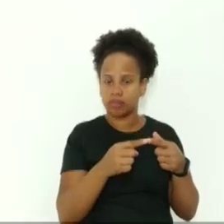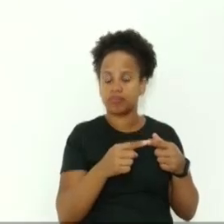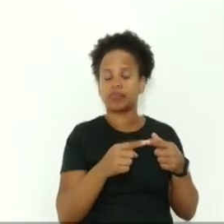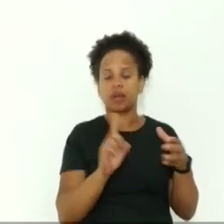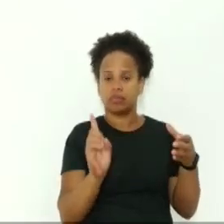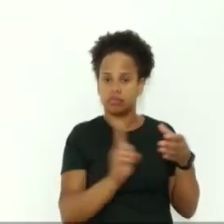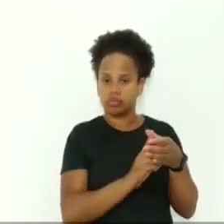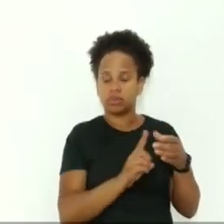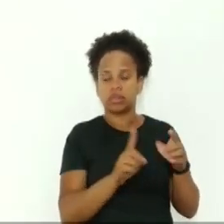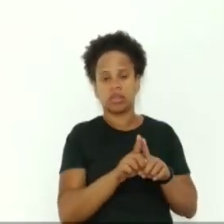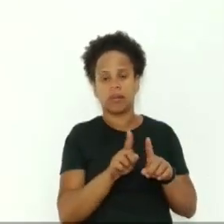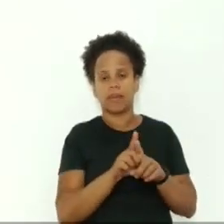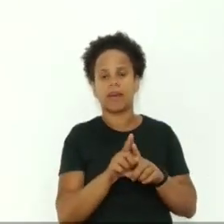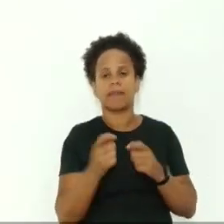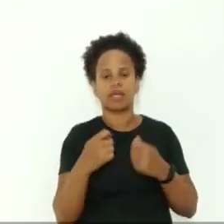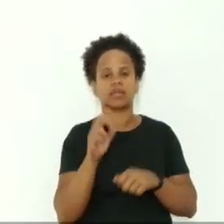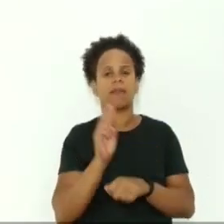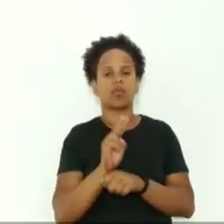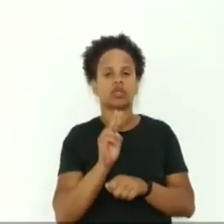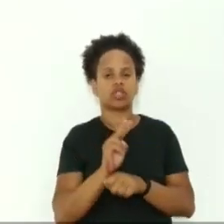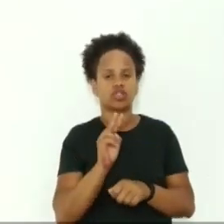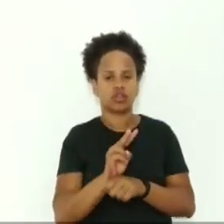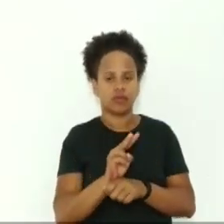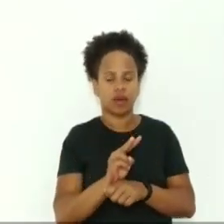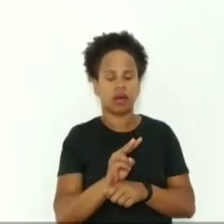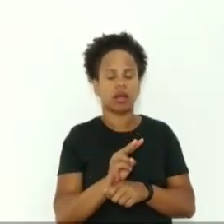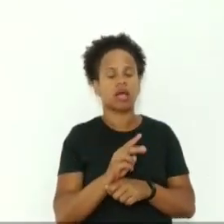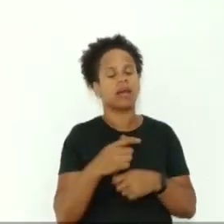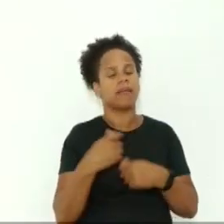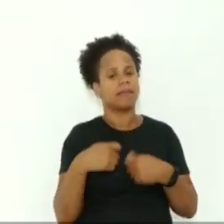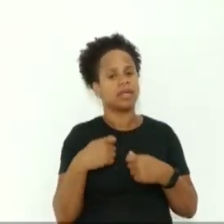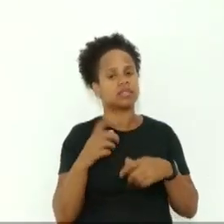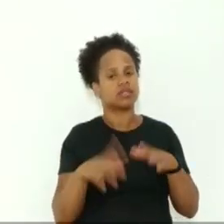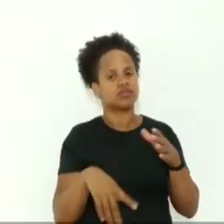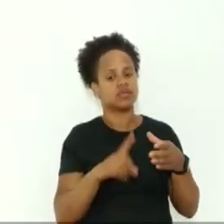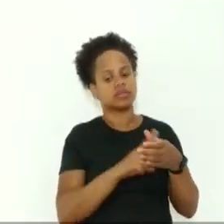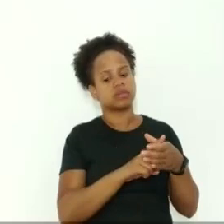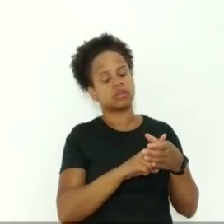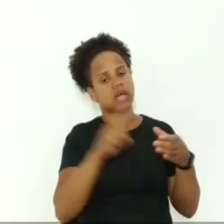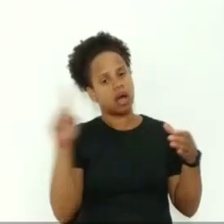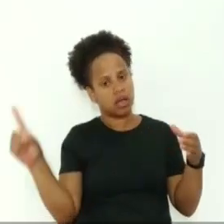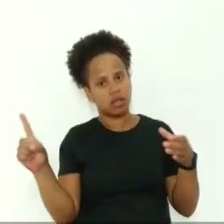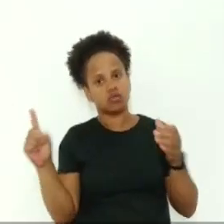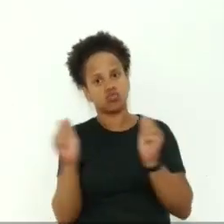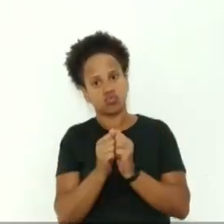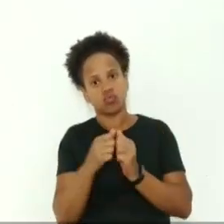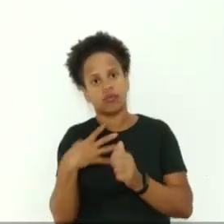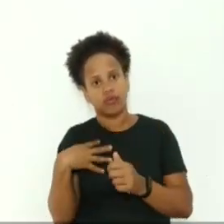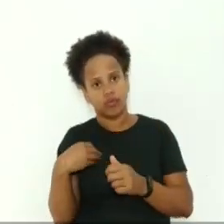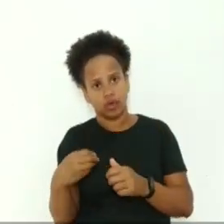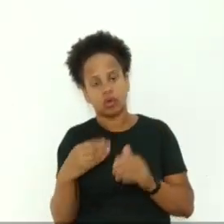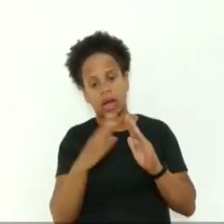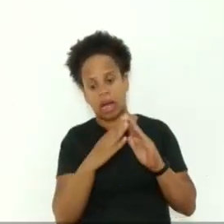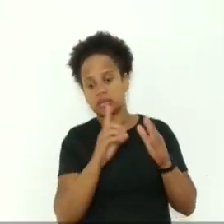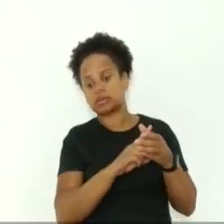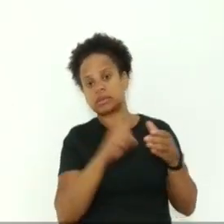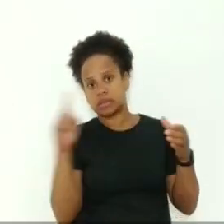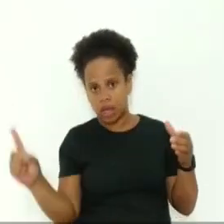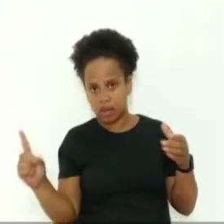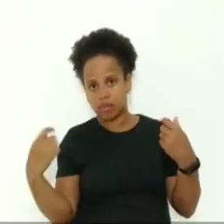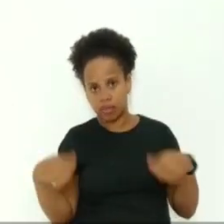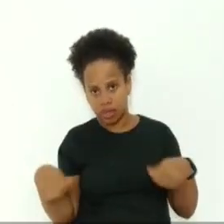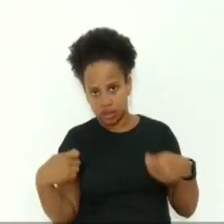protetiva, precisam ser retiradas dos seus lares com seus filhos, também que esse laudo de avaliação, esse